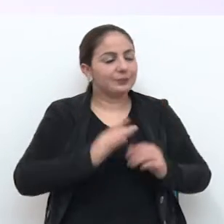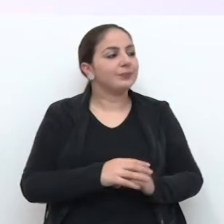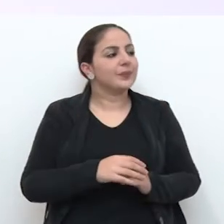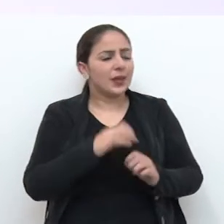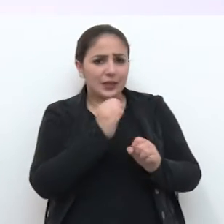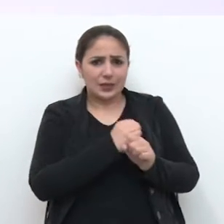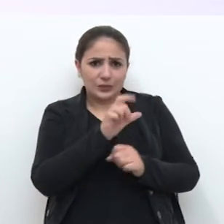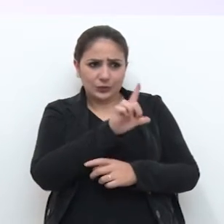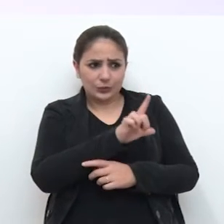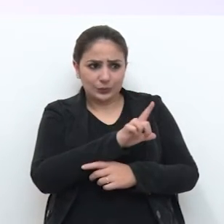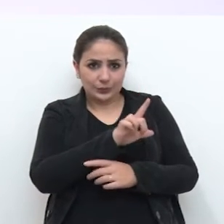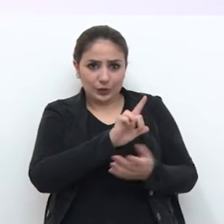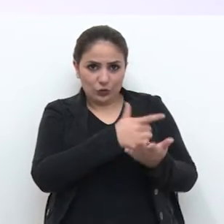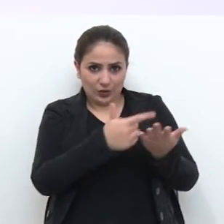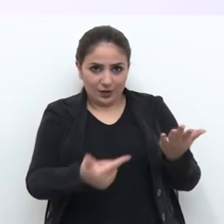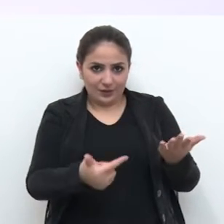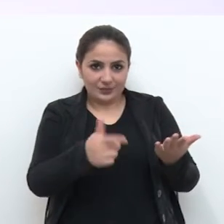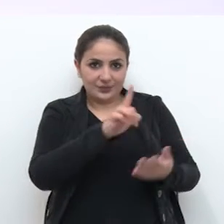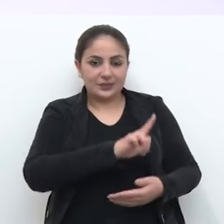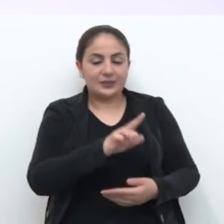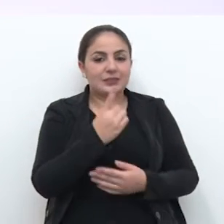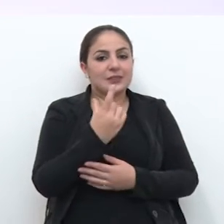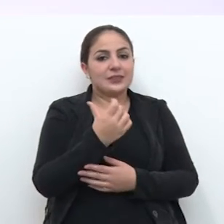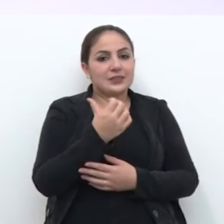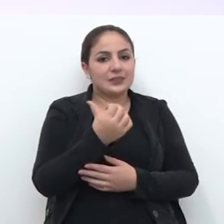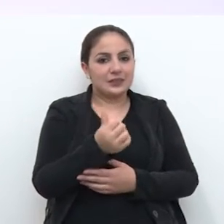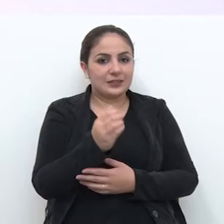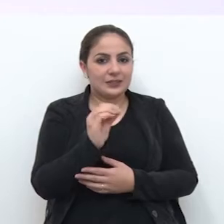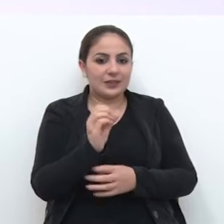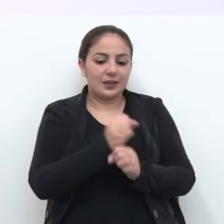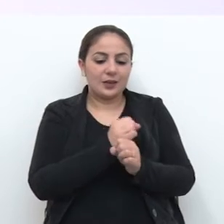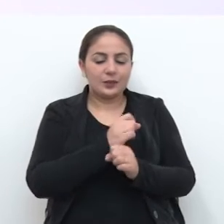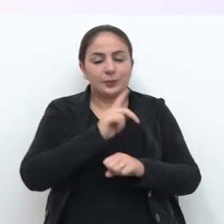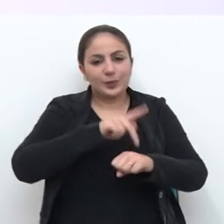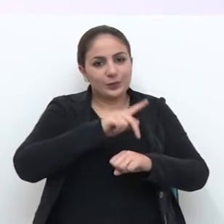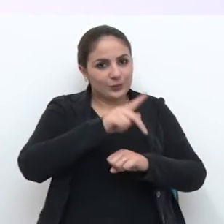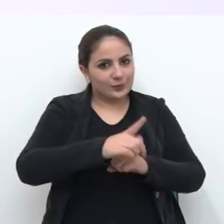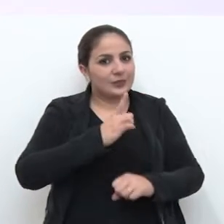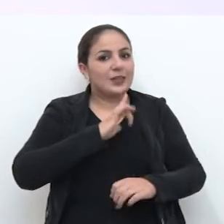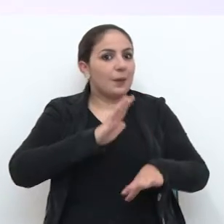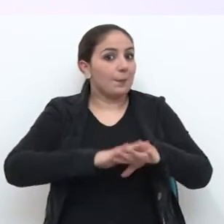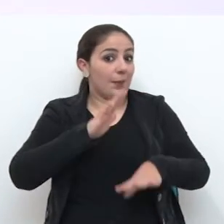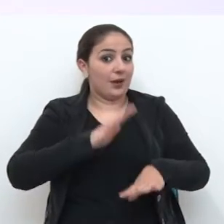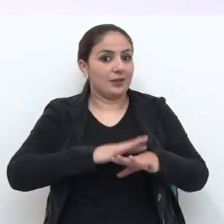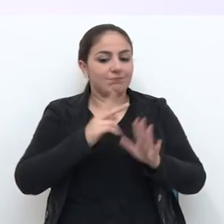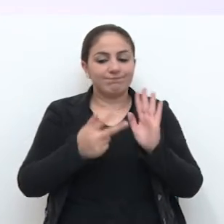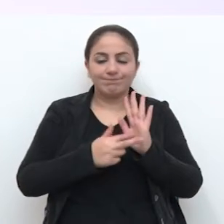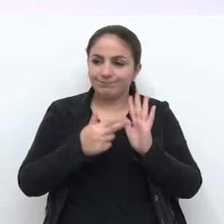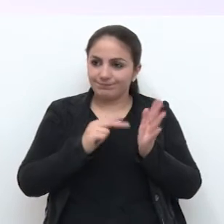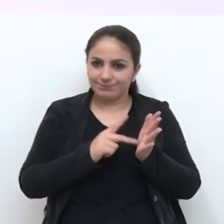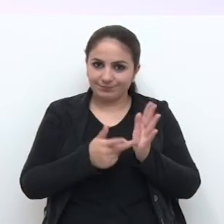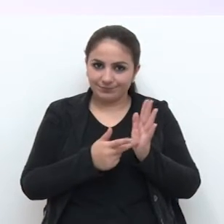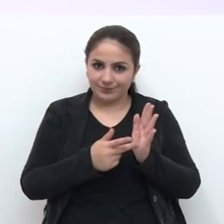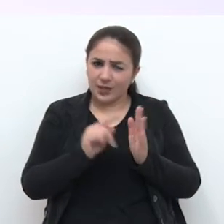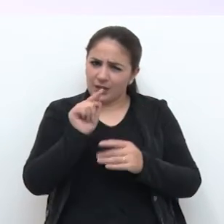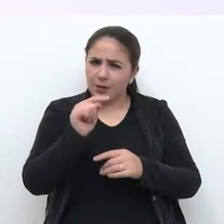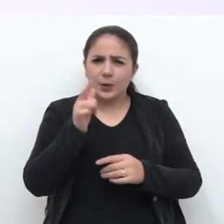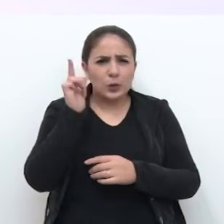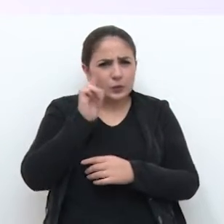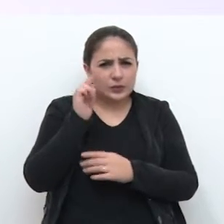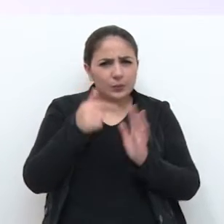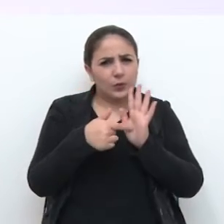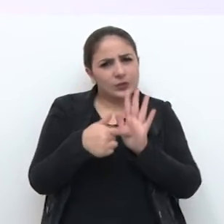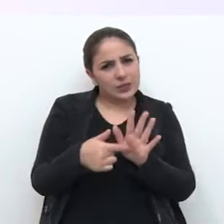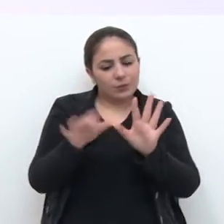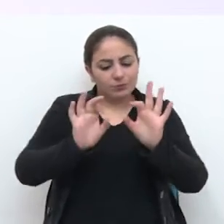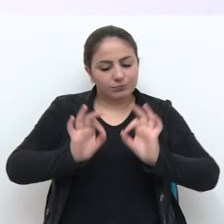Em ano de jornadas literárias, os 160 anos de Passo Fundo passam a ter ainda mais significado. E para